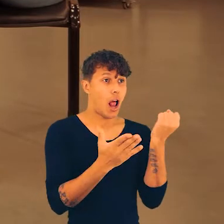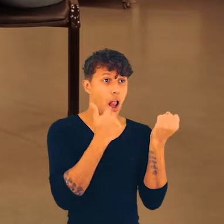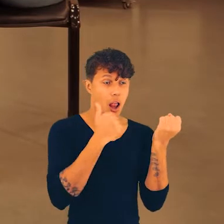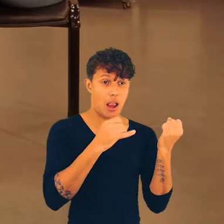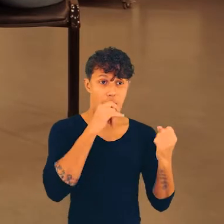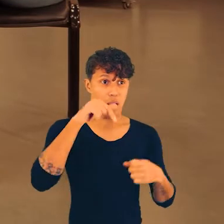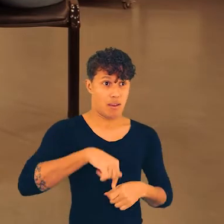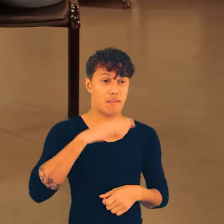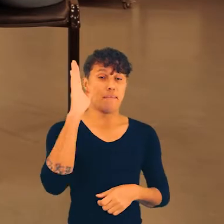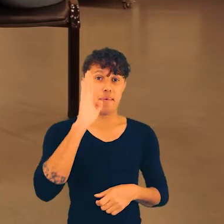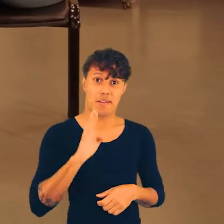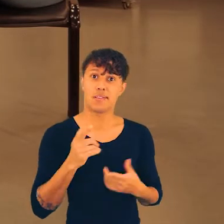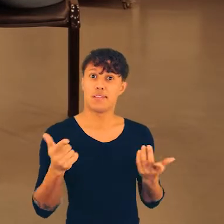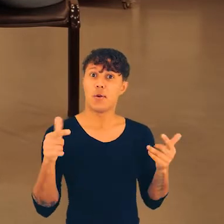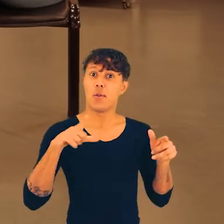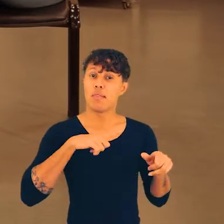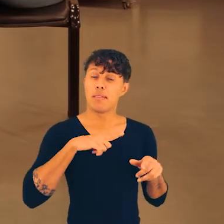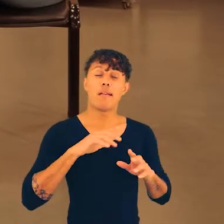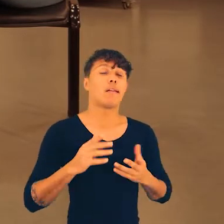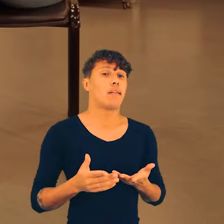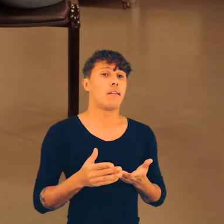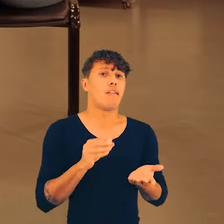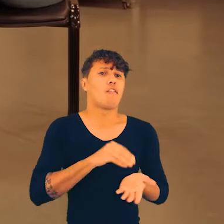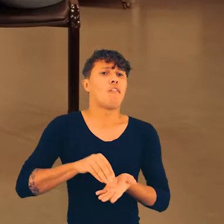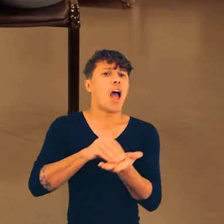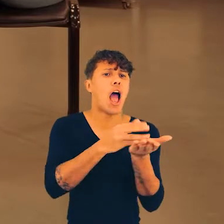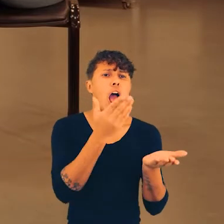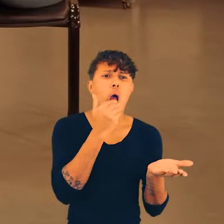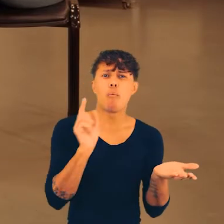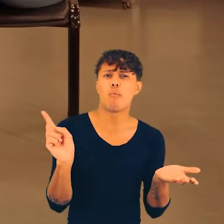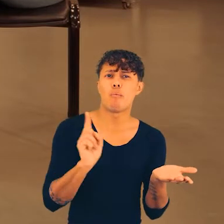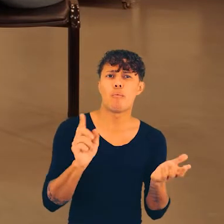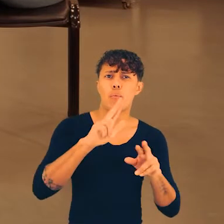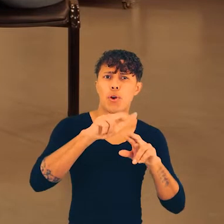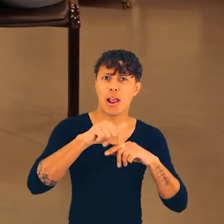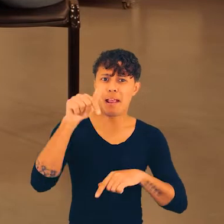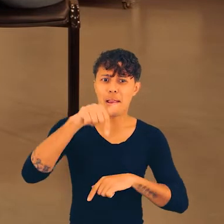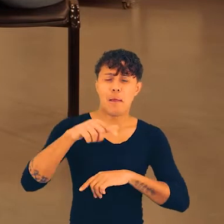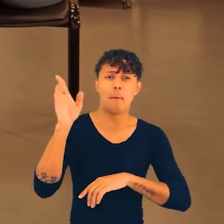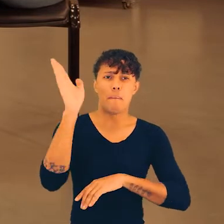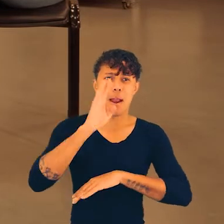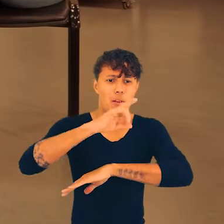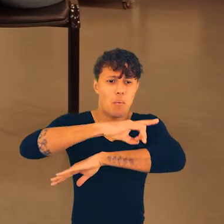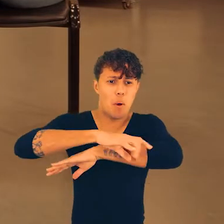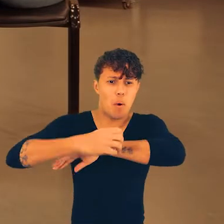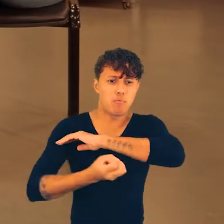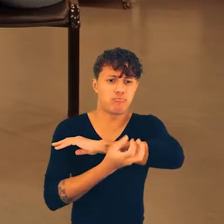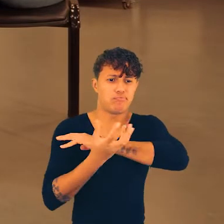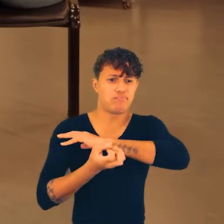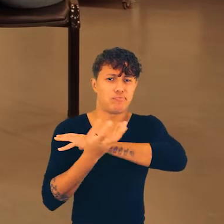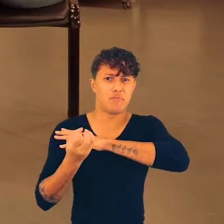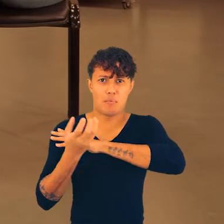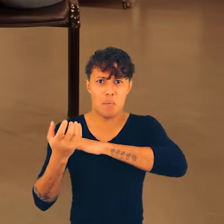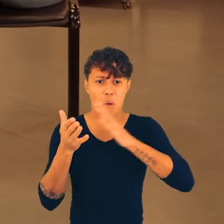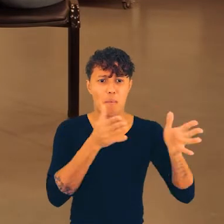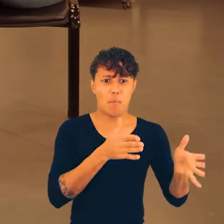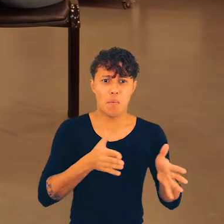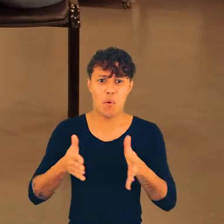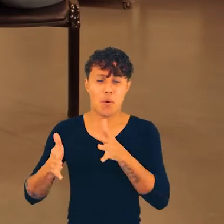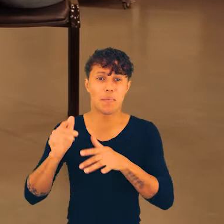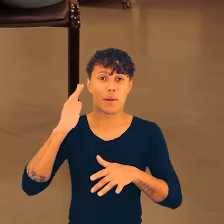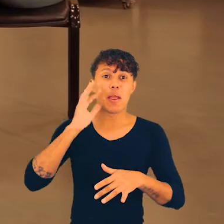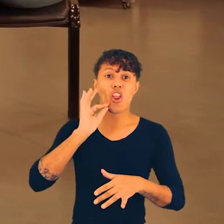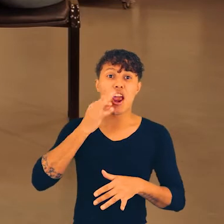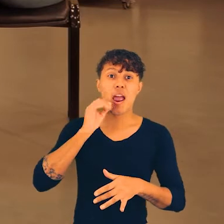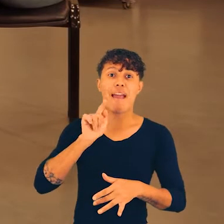alimentar, né? Olha, no Brasil, hoje, não nos falta alimento. Até porque o Brasil produz muito alimento, sobretudo,